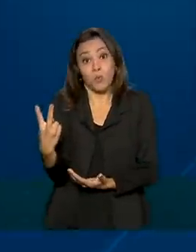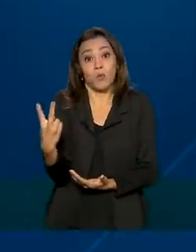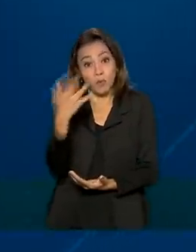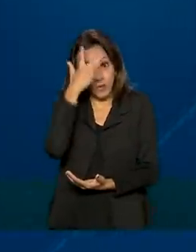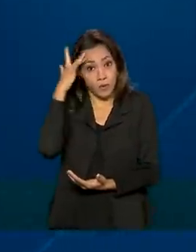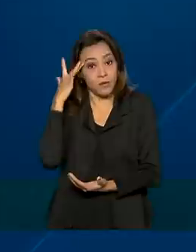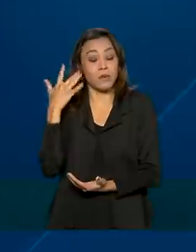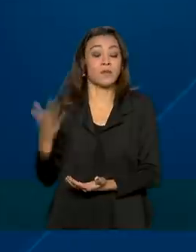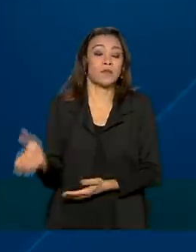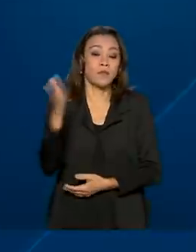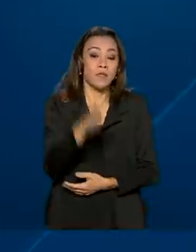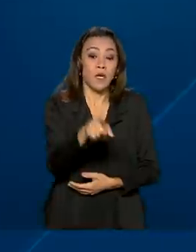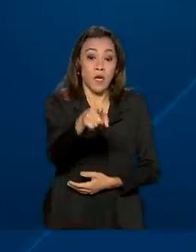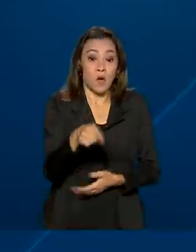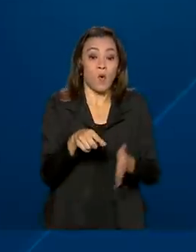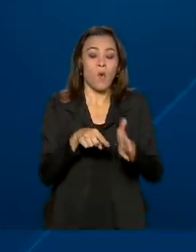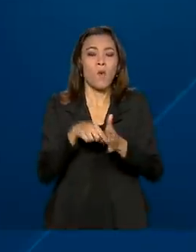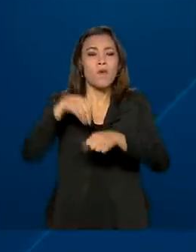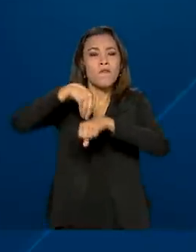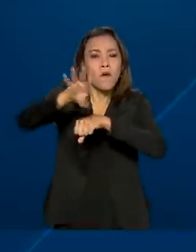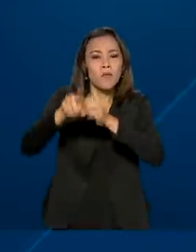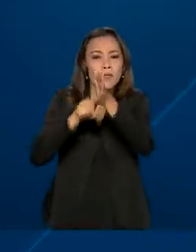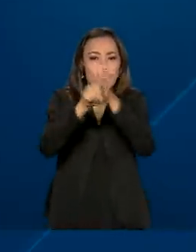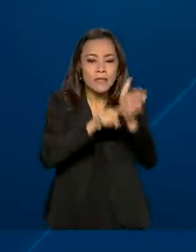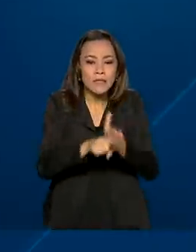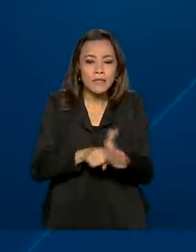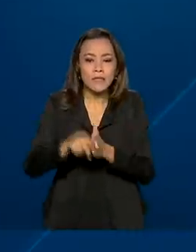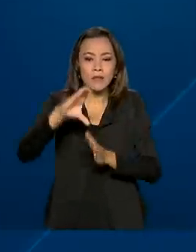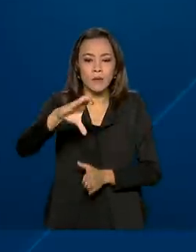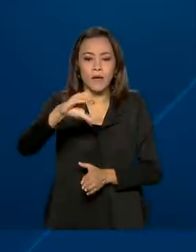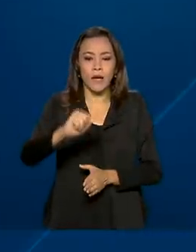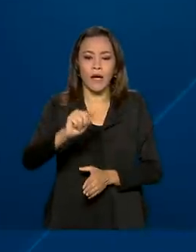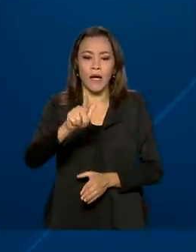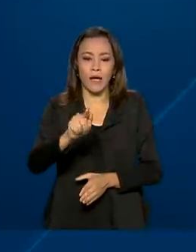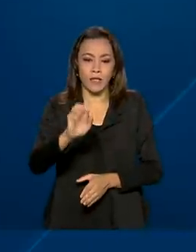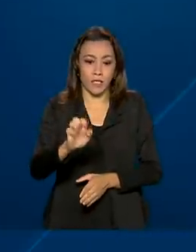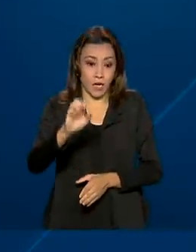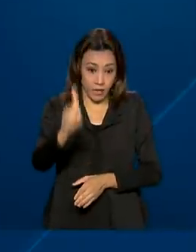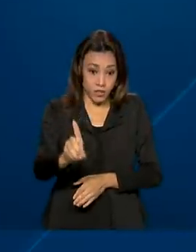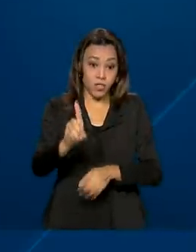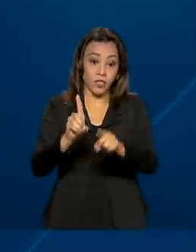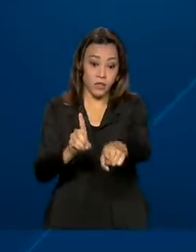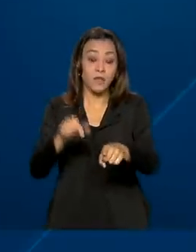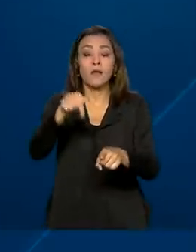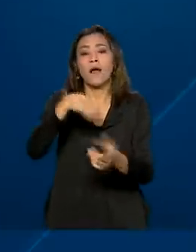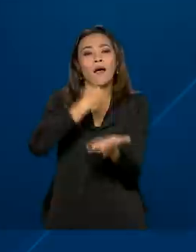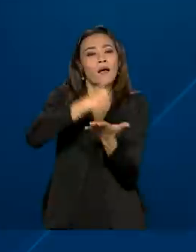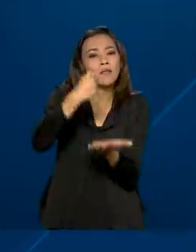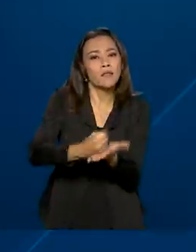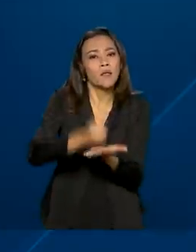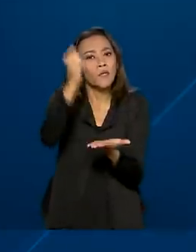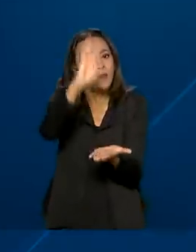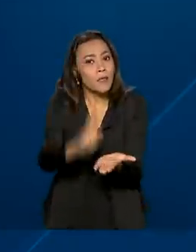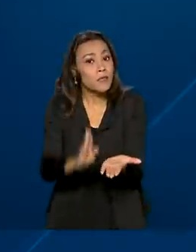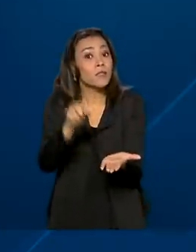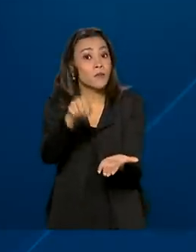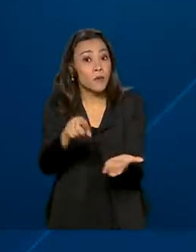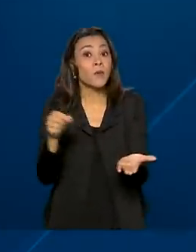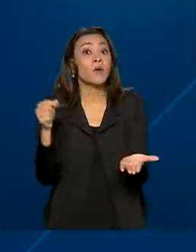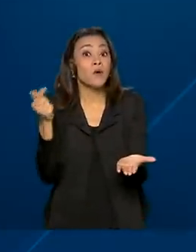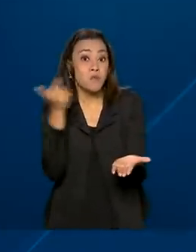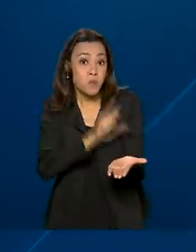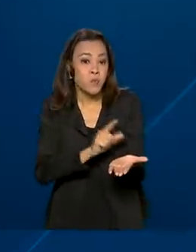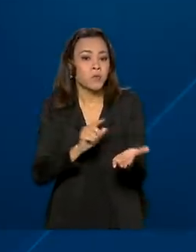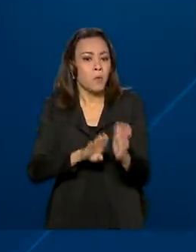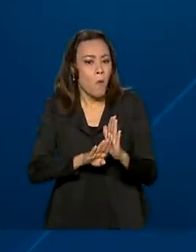acordo com dados do novo Caged para o mês de abril, o emprego com carteira assinada no país apresentou crescimento, registrando